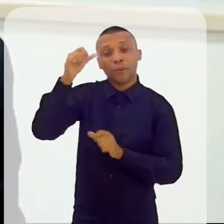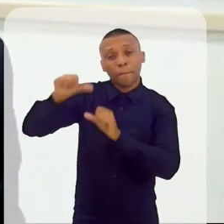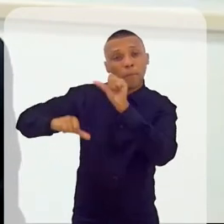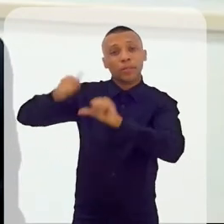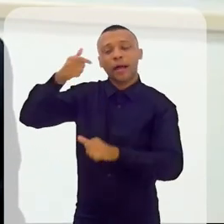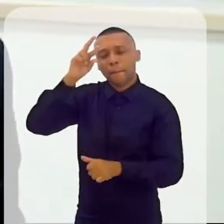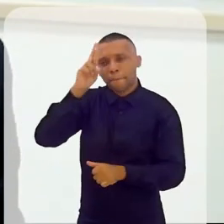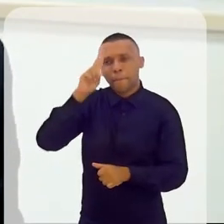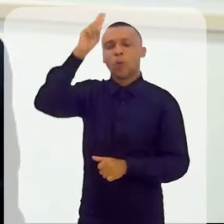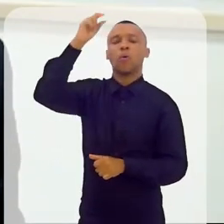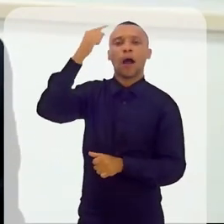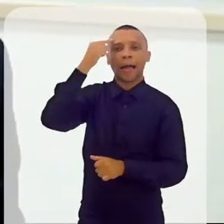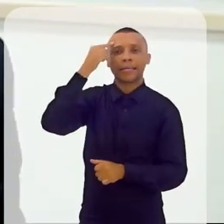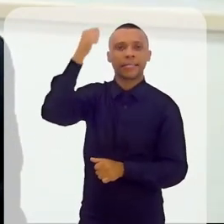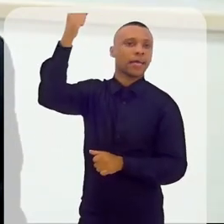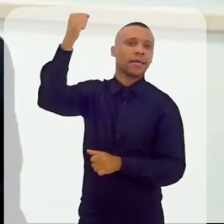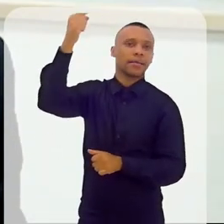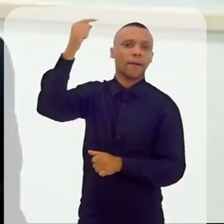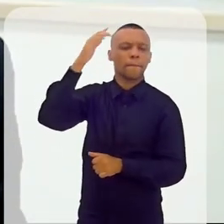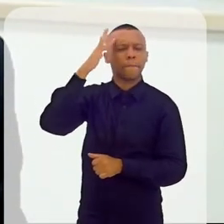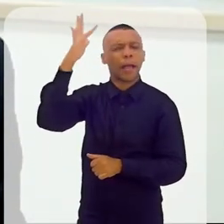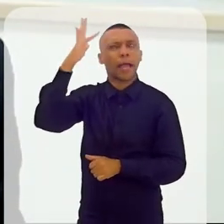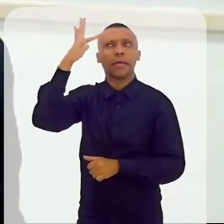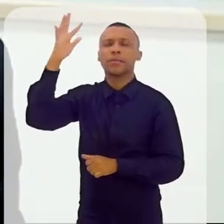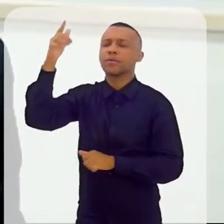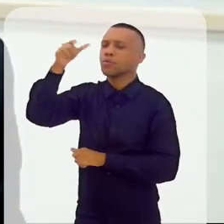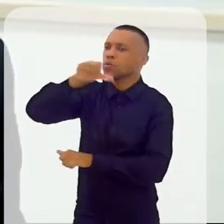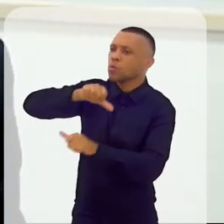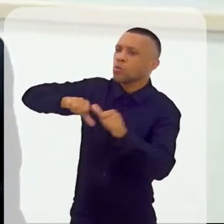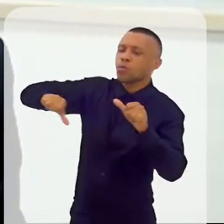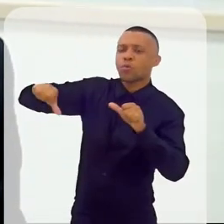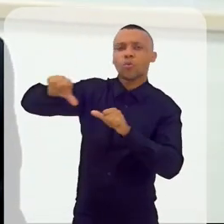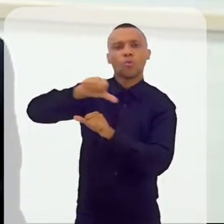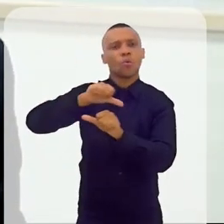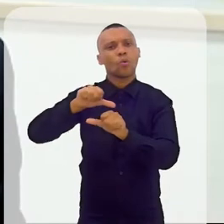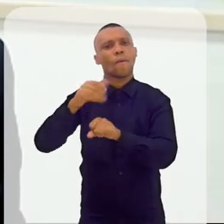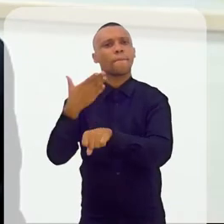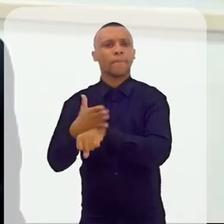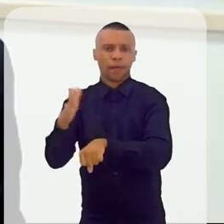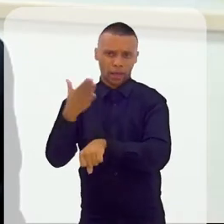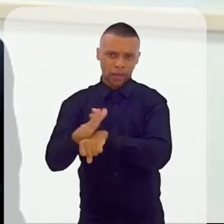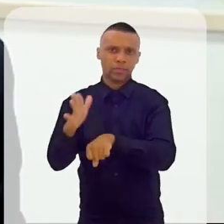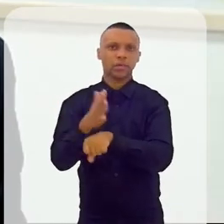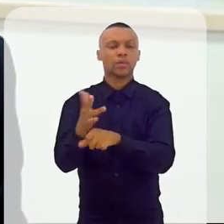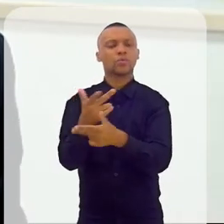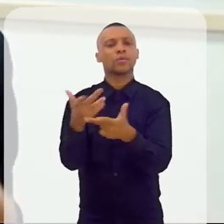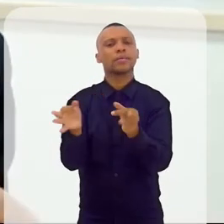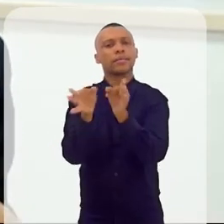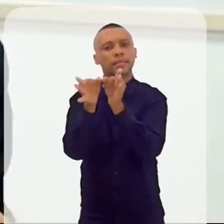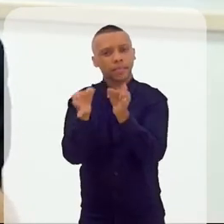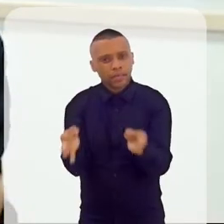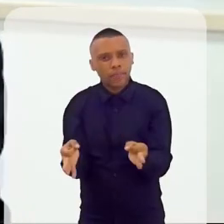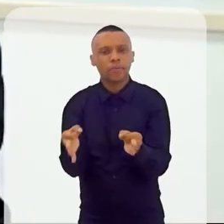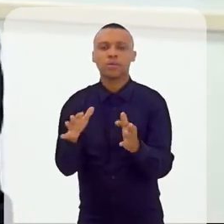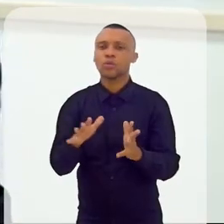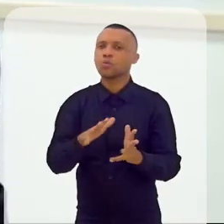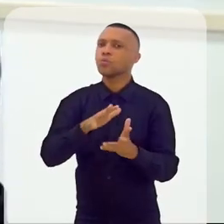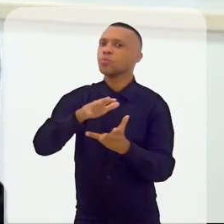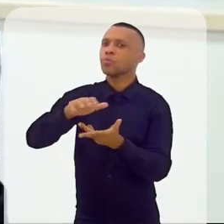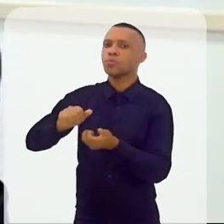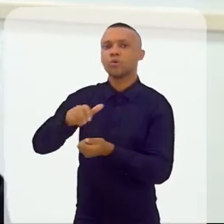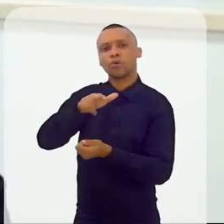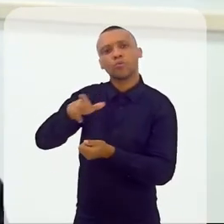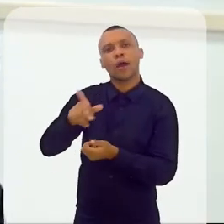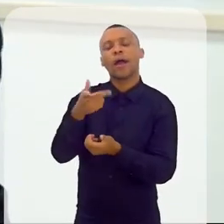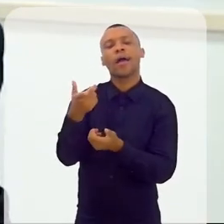das pessoas, antes de mais nada, fazer com que eles pensem diferente, coloquem em prática nas suas vidas as coisas mais simples do